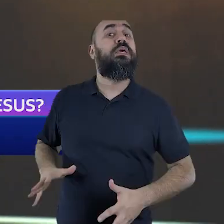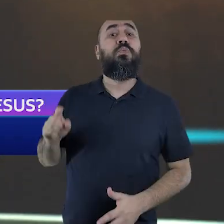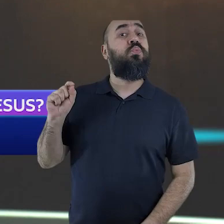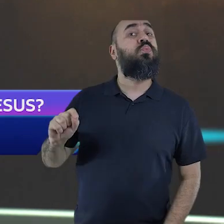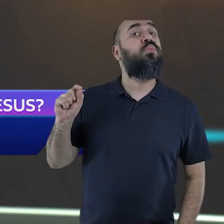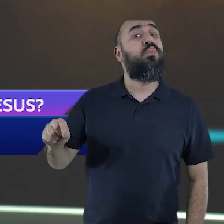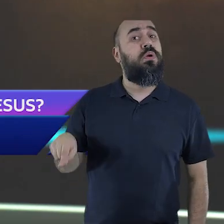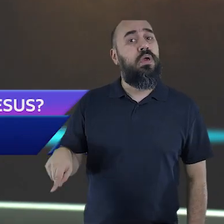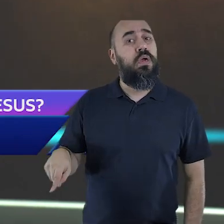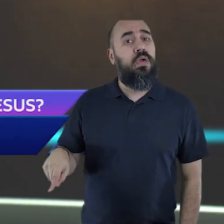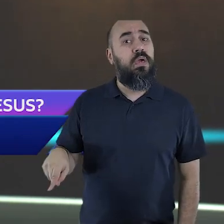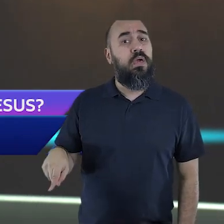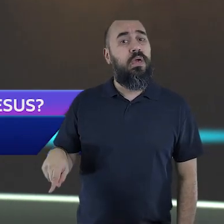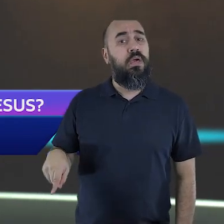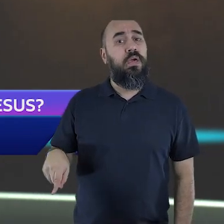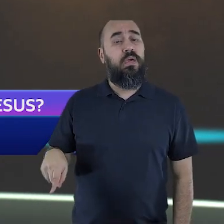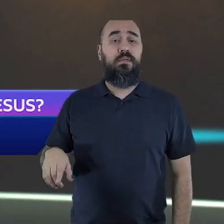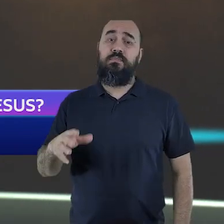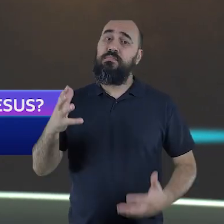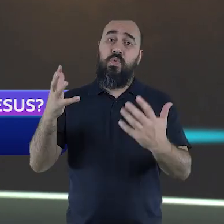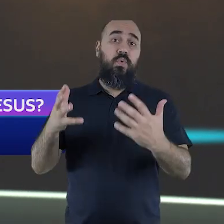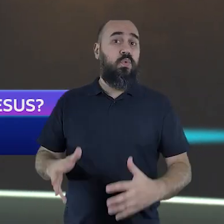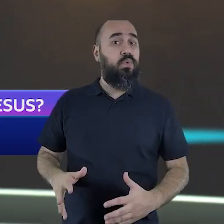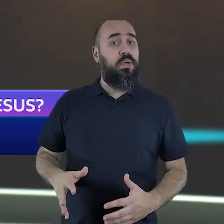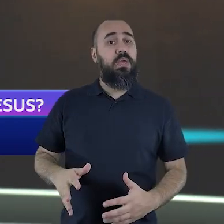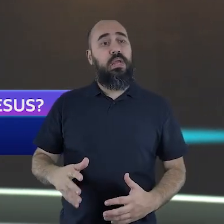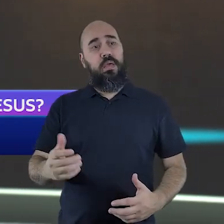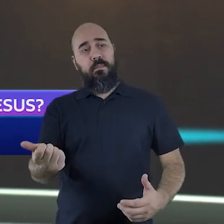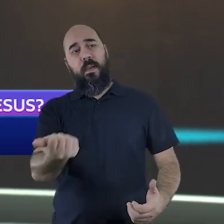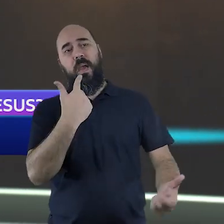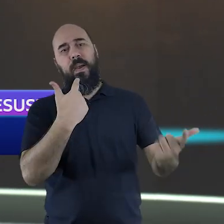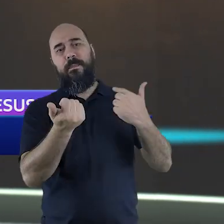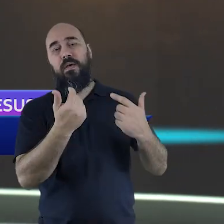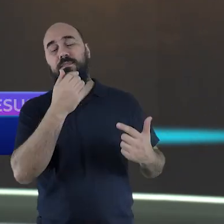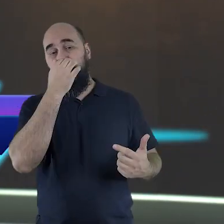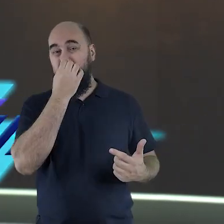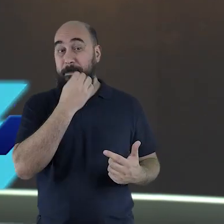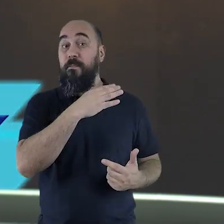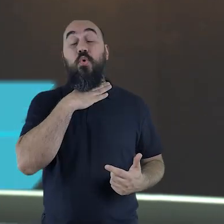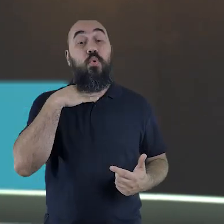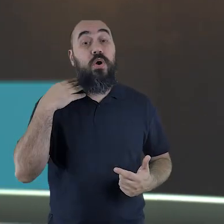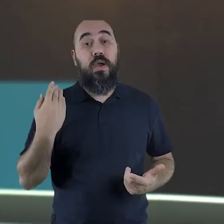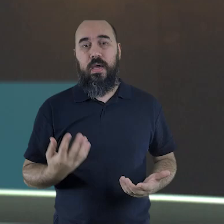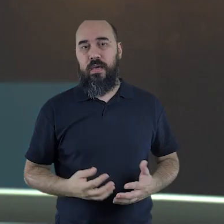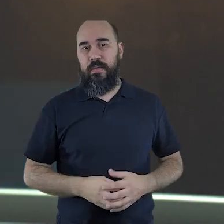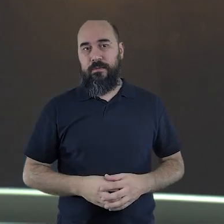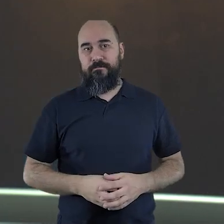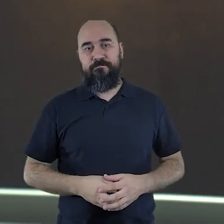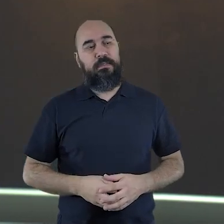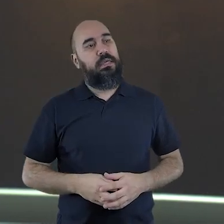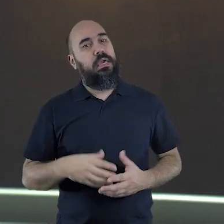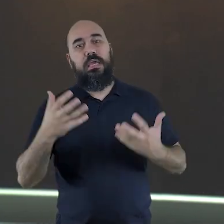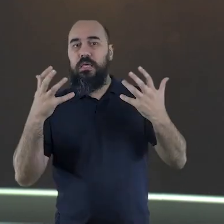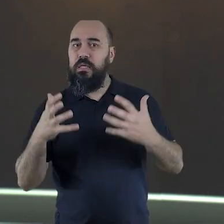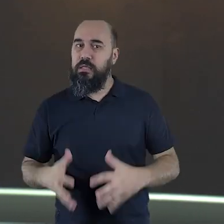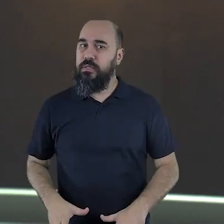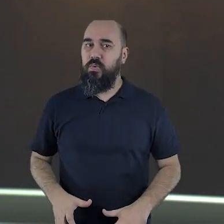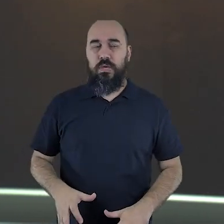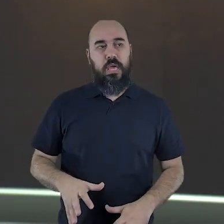Jesus, Ele não temia o insulto ou a morte. Jesus, Ele não